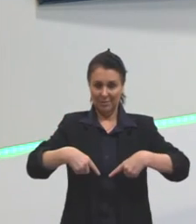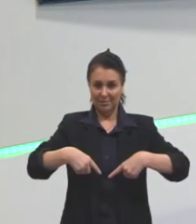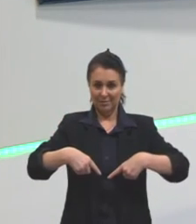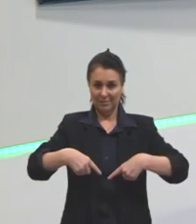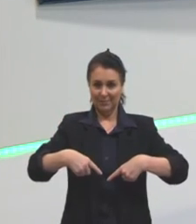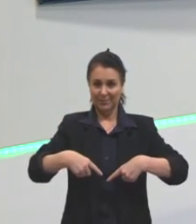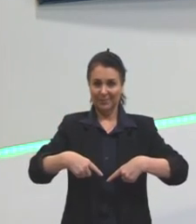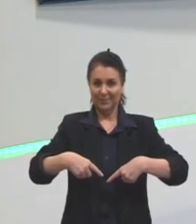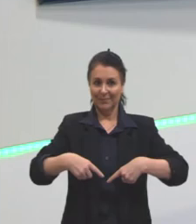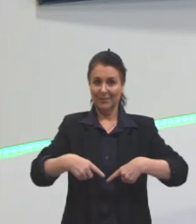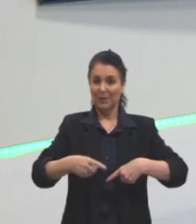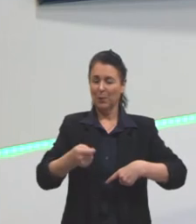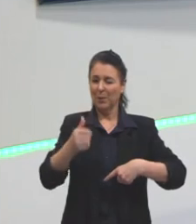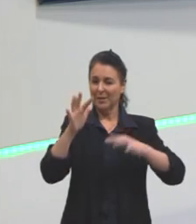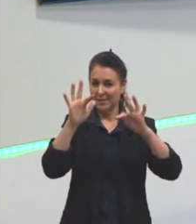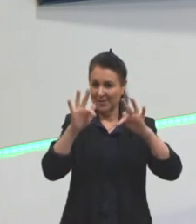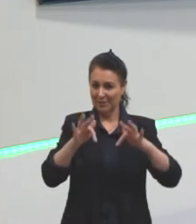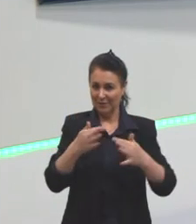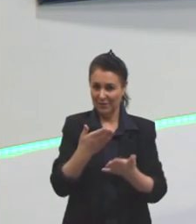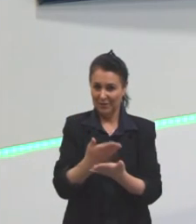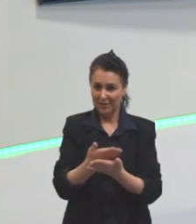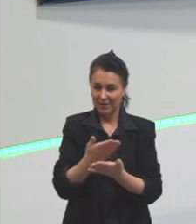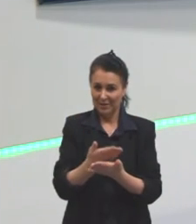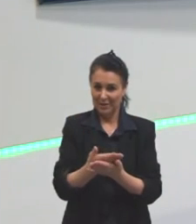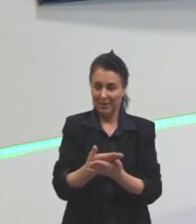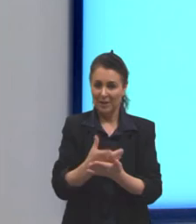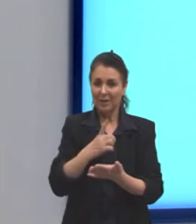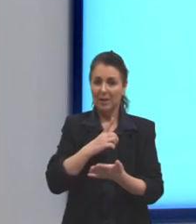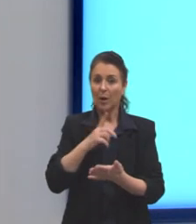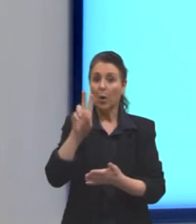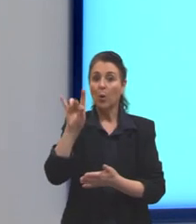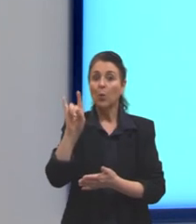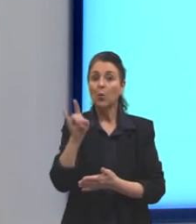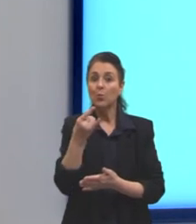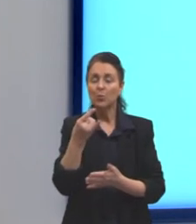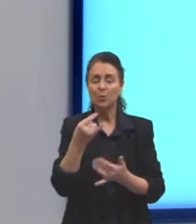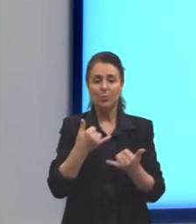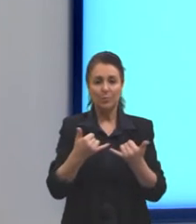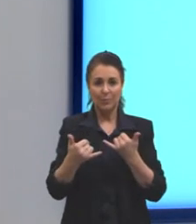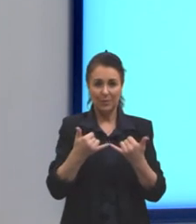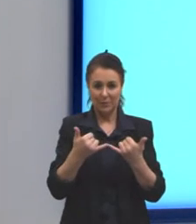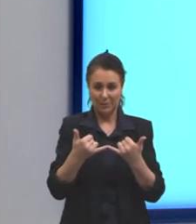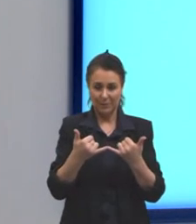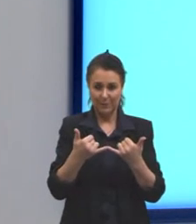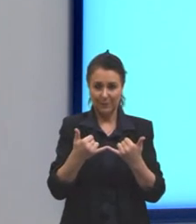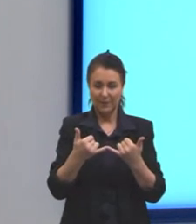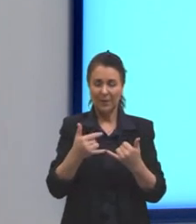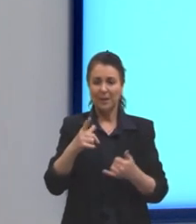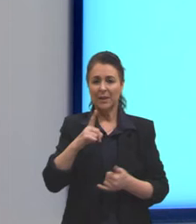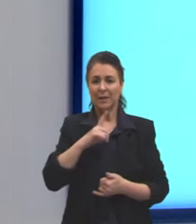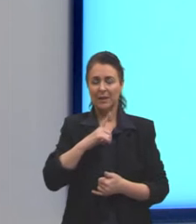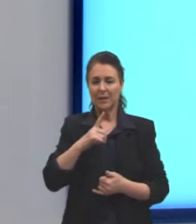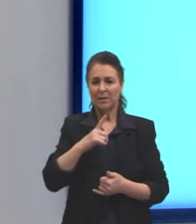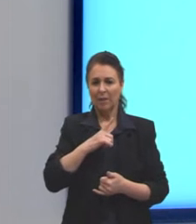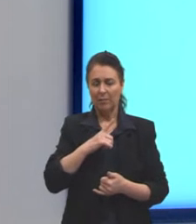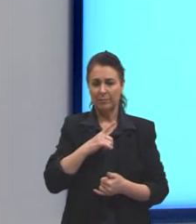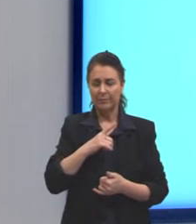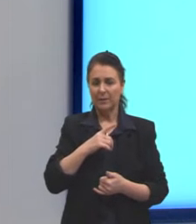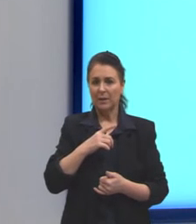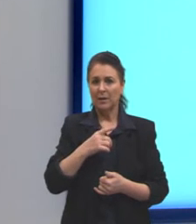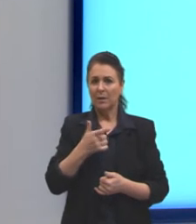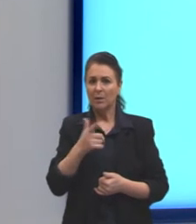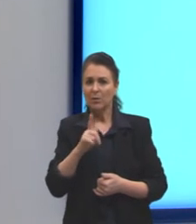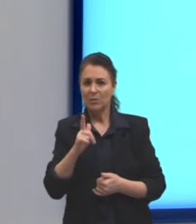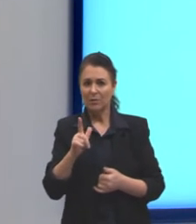finalizar com vocês, eu trouxe um último exemplo. Aqui a gente tem, se não tivesse